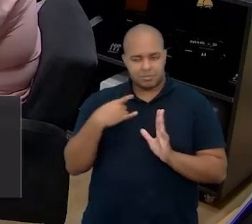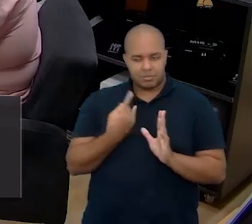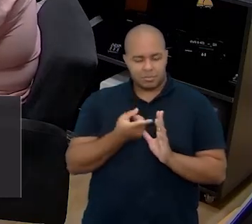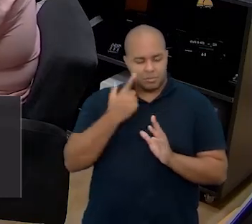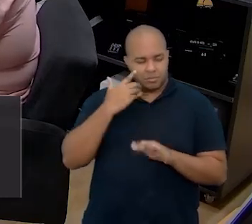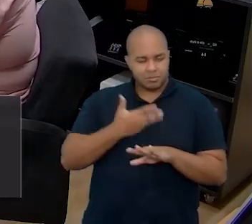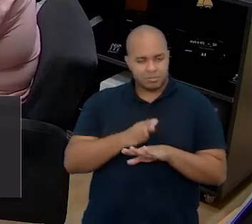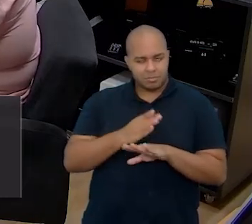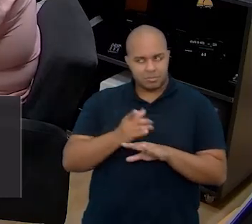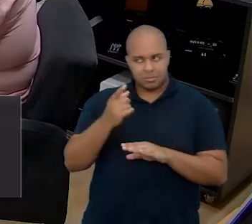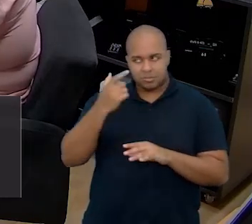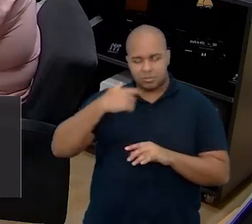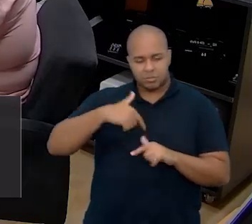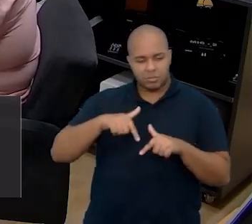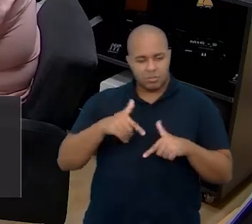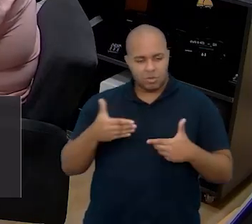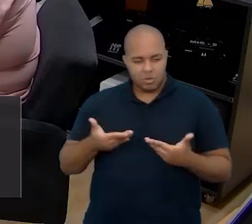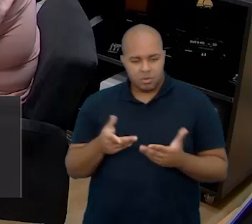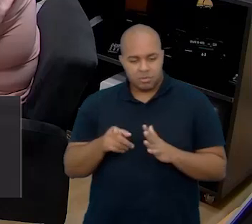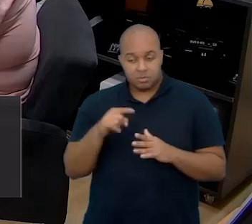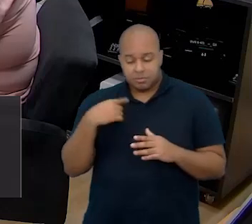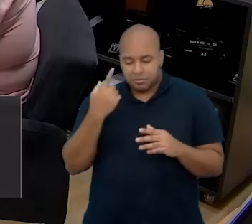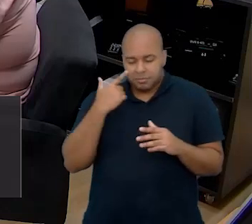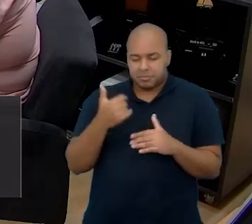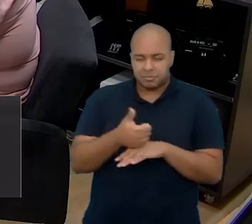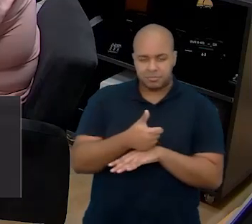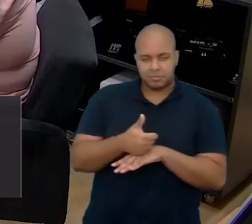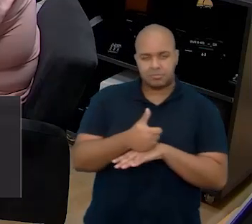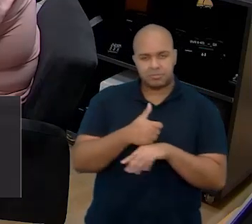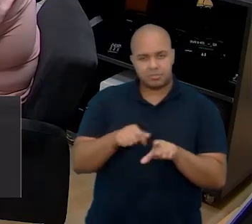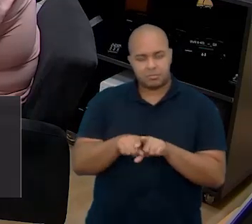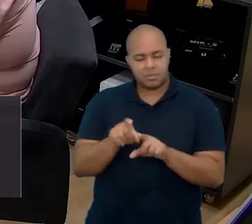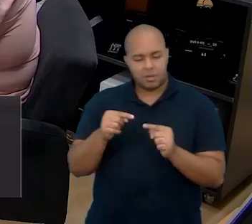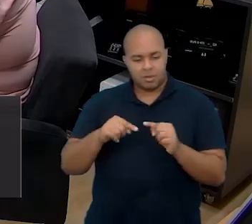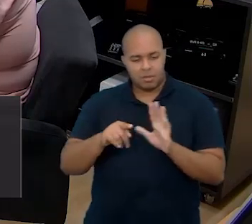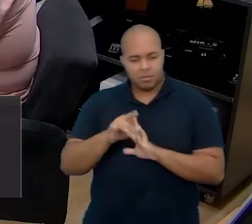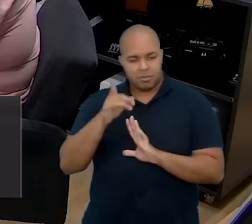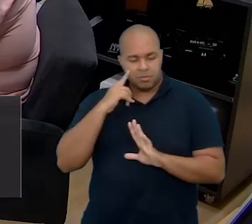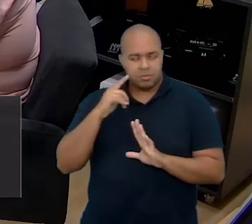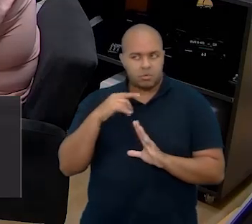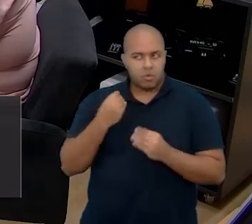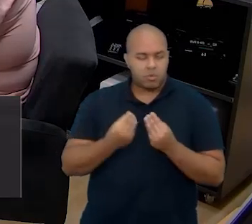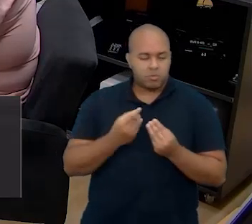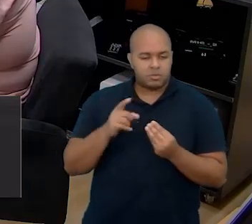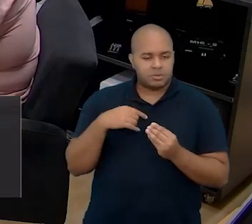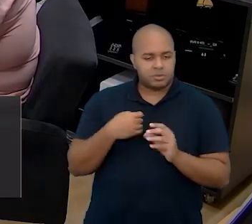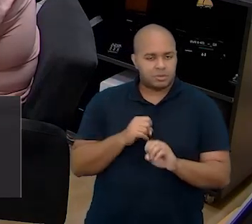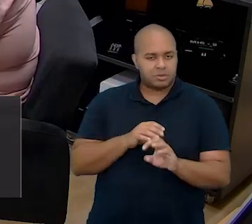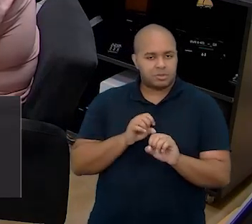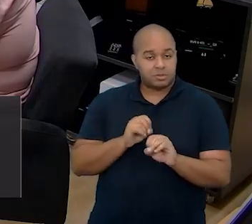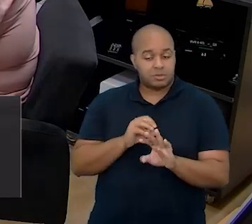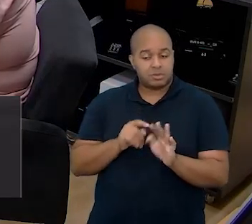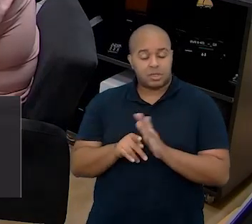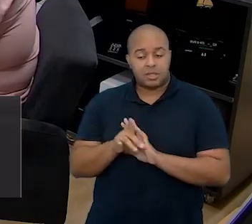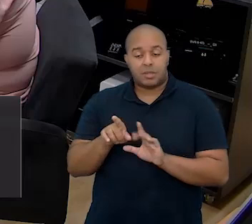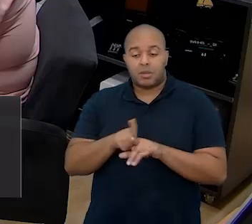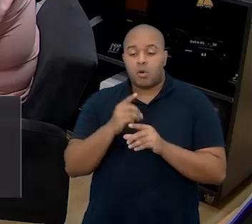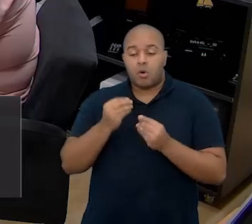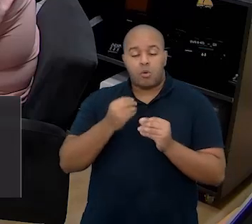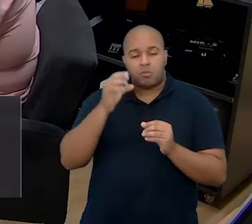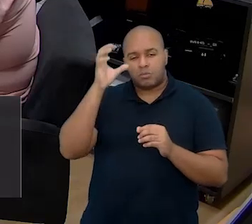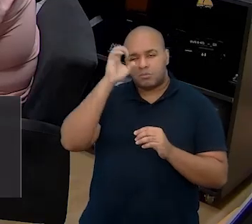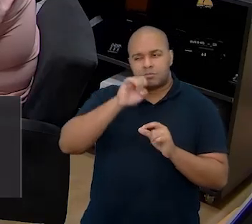para o exercício do nosso trabalho hoje, da nossa profissão, em relação a como ensinar, como